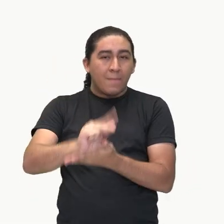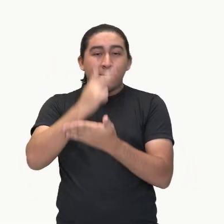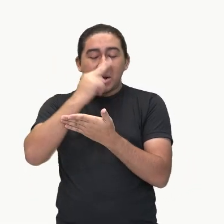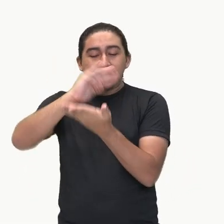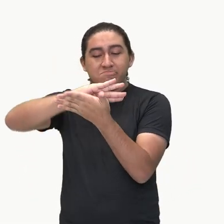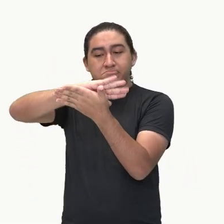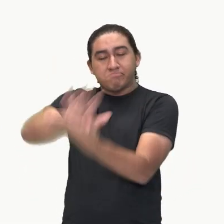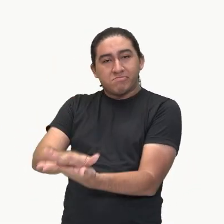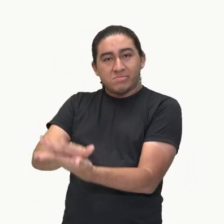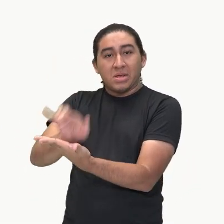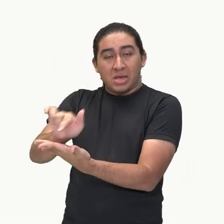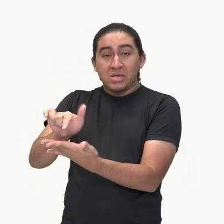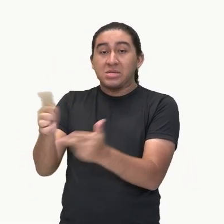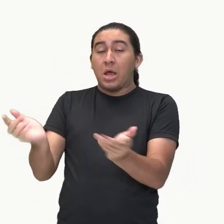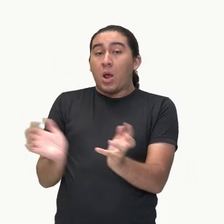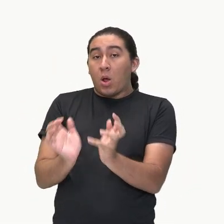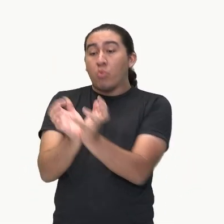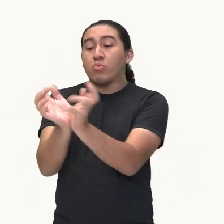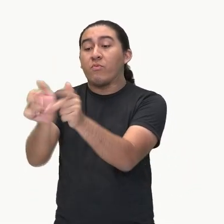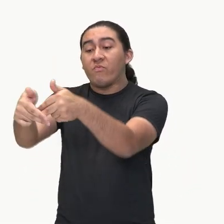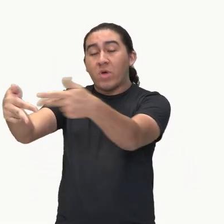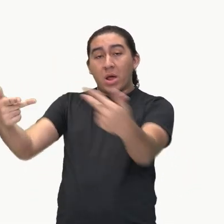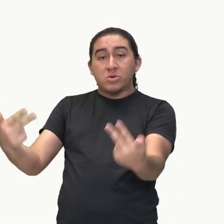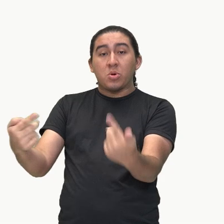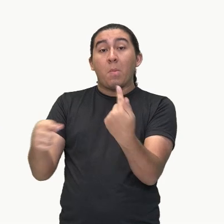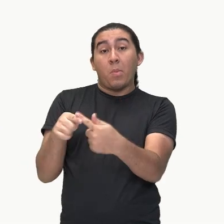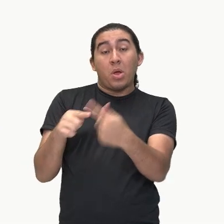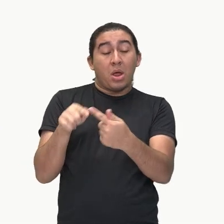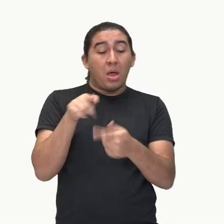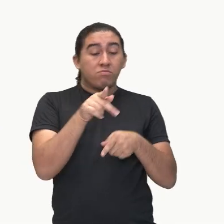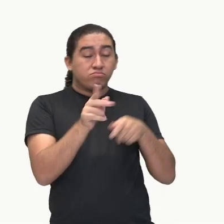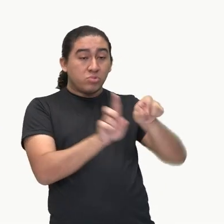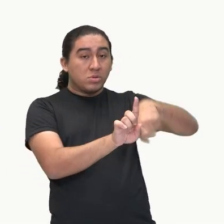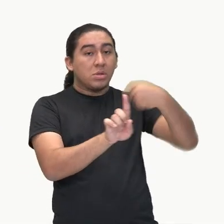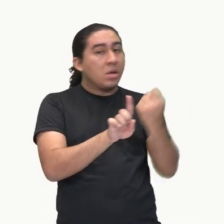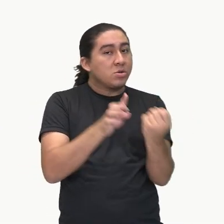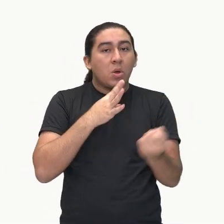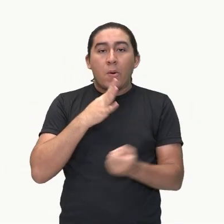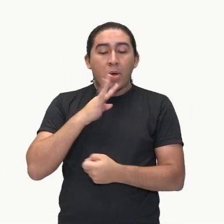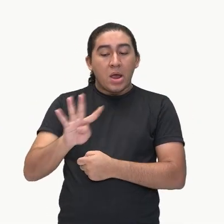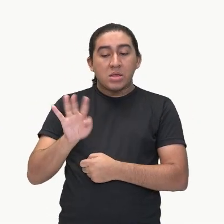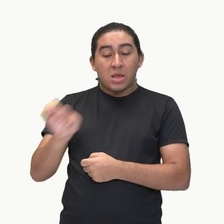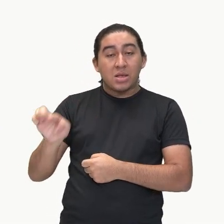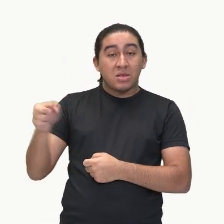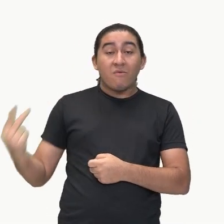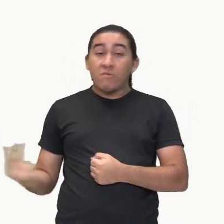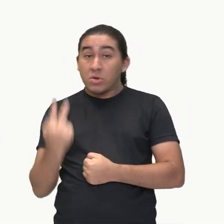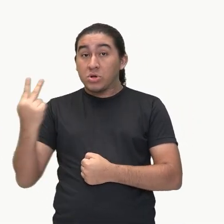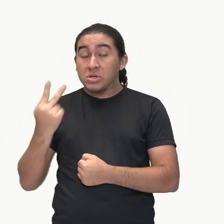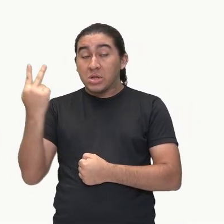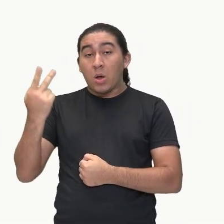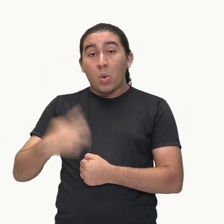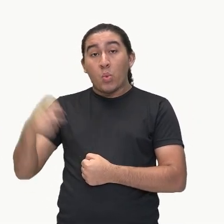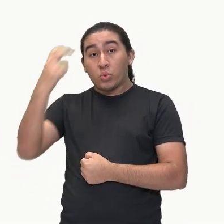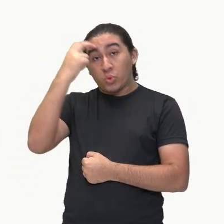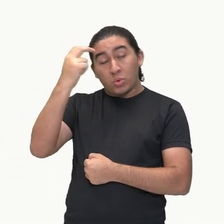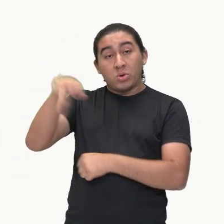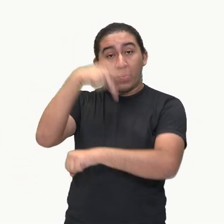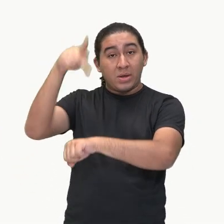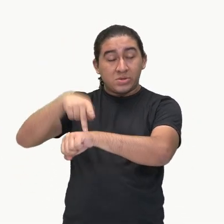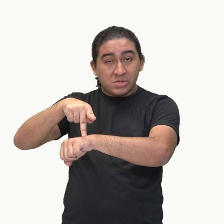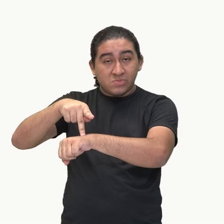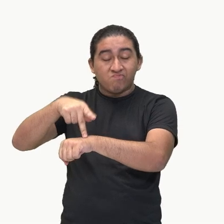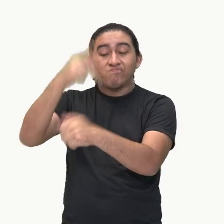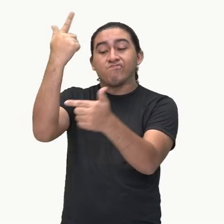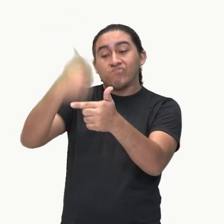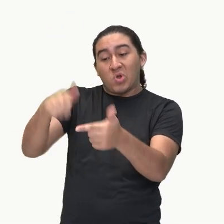essas coletividades por não conhecer sua relevância para a cultura nacional, comprometendo, assim,